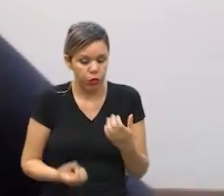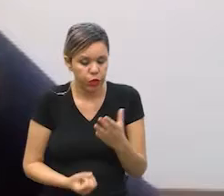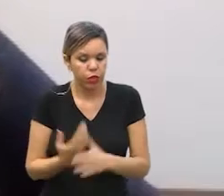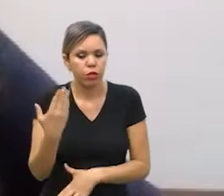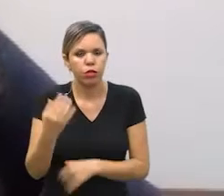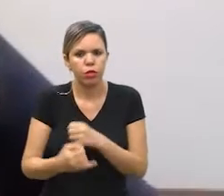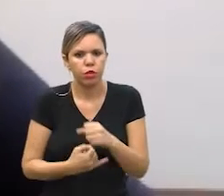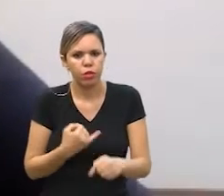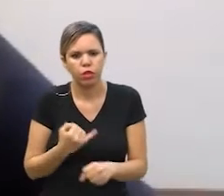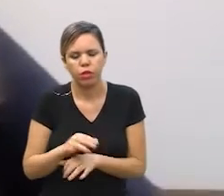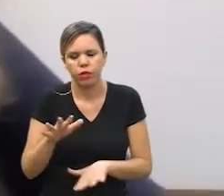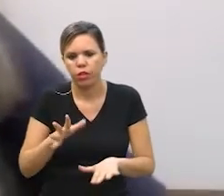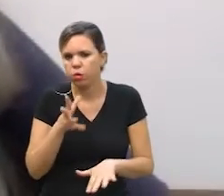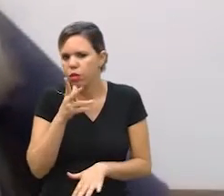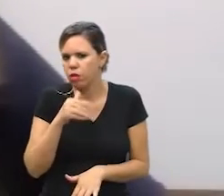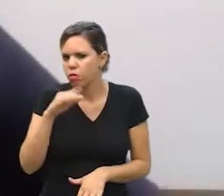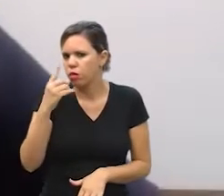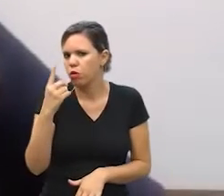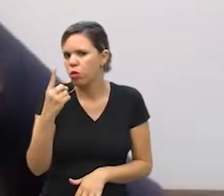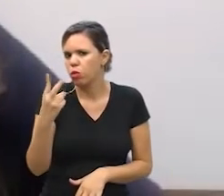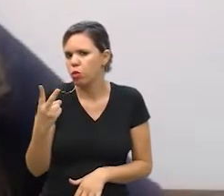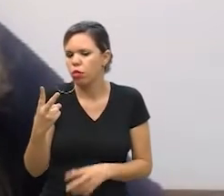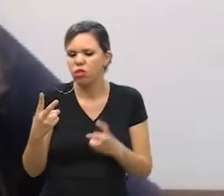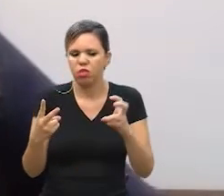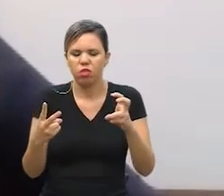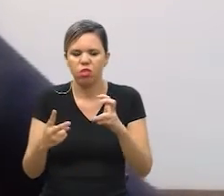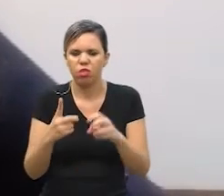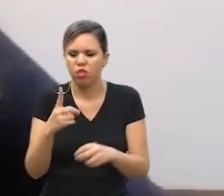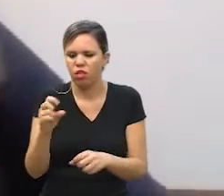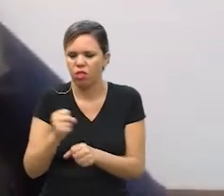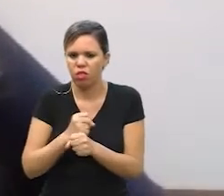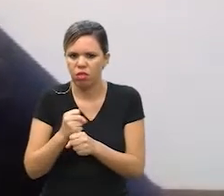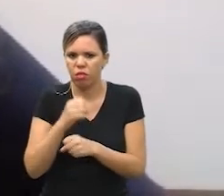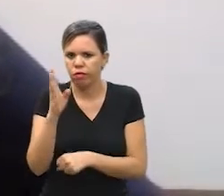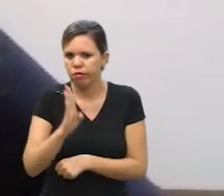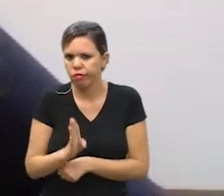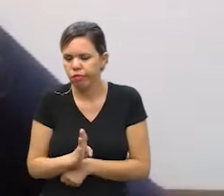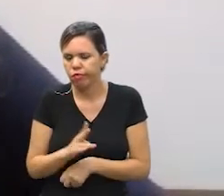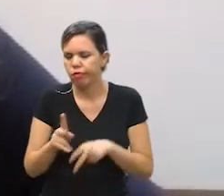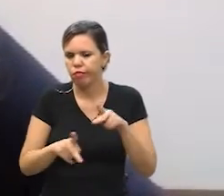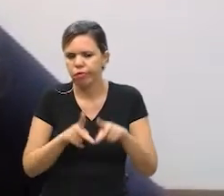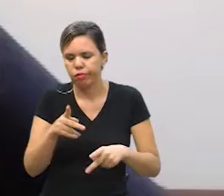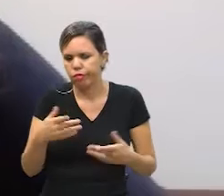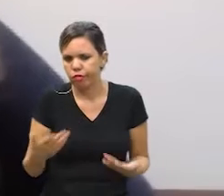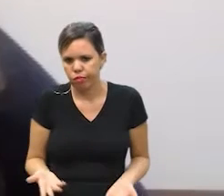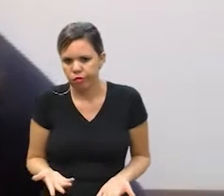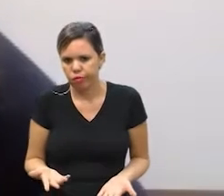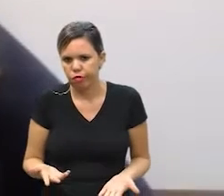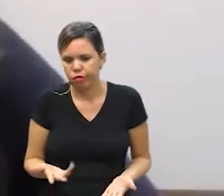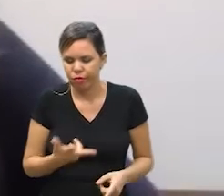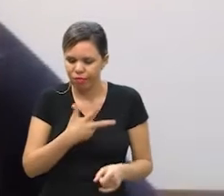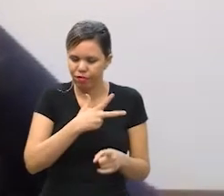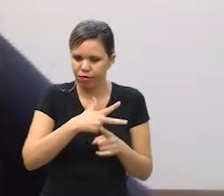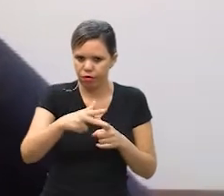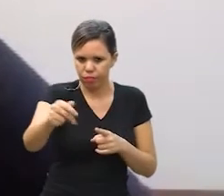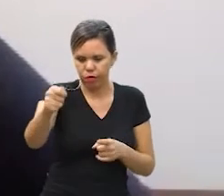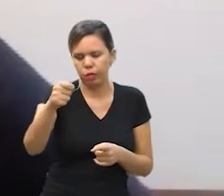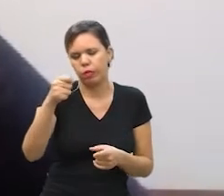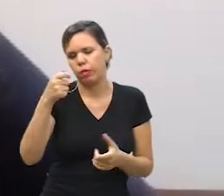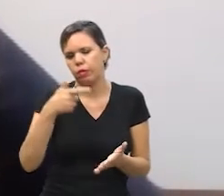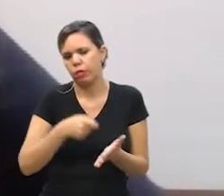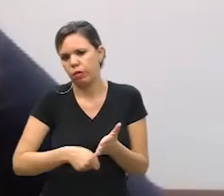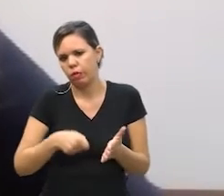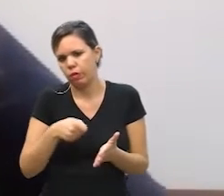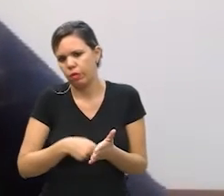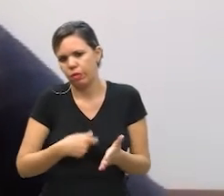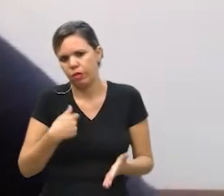ia acontecer talvez demorasse mais um, dois, cinco ou dez anos no Brasil mas que as pessoas venceram essa resistência de